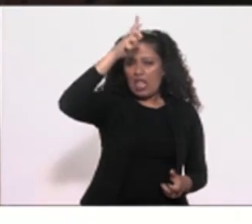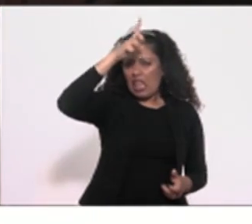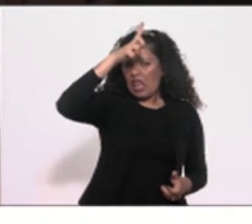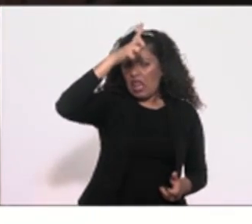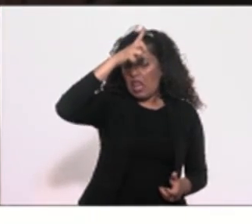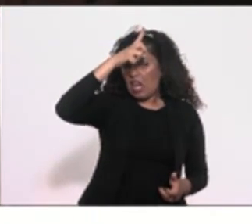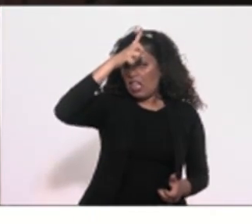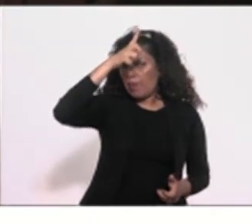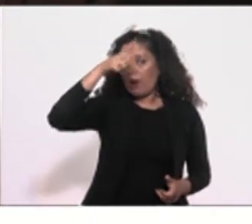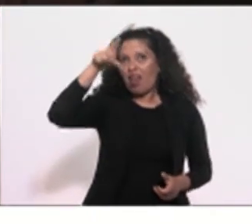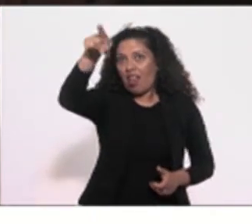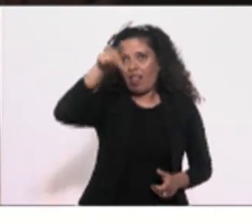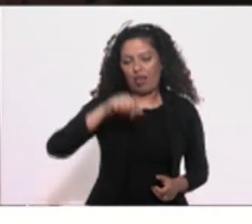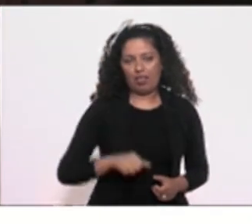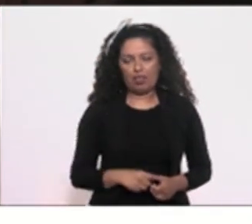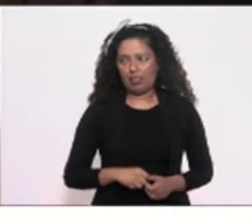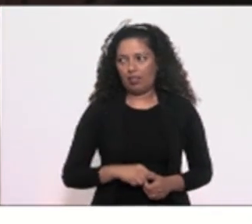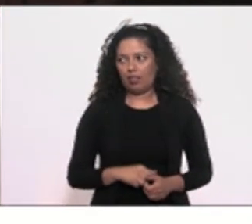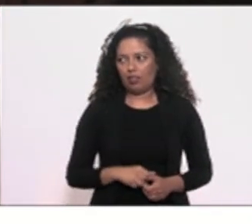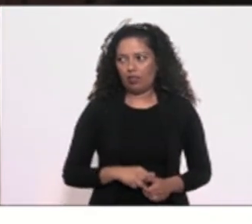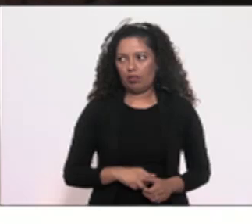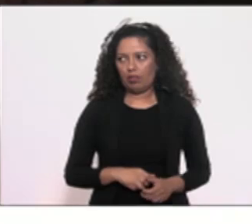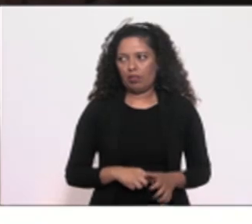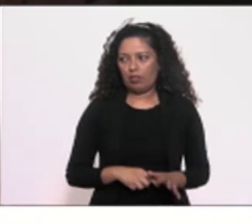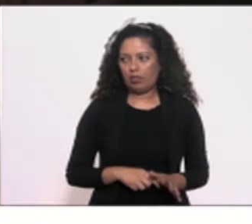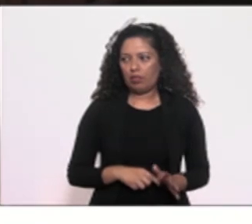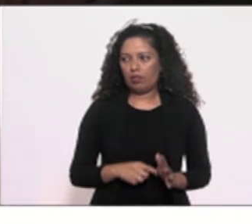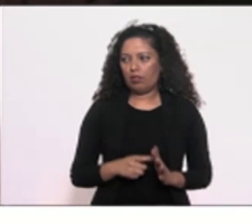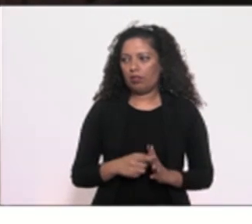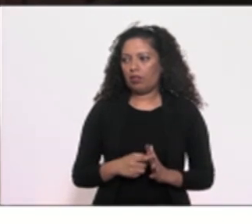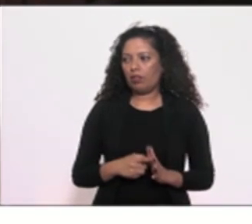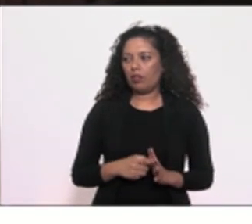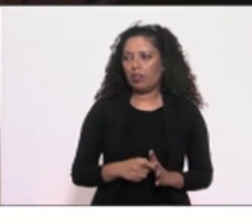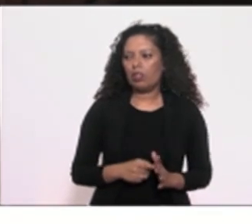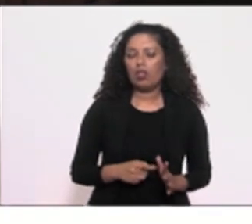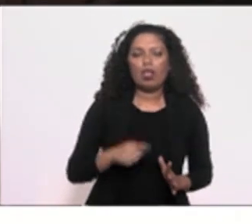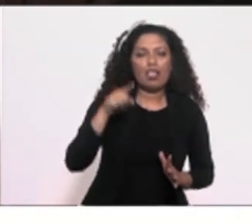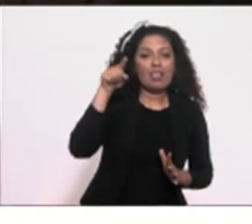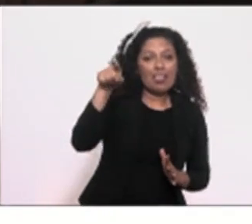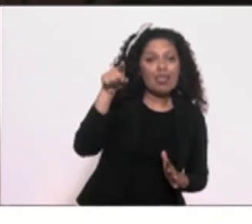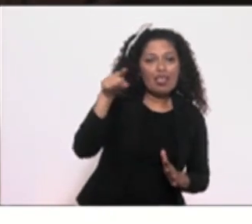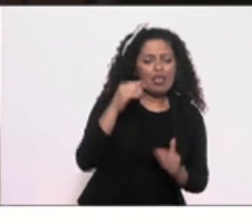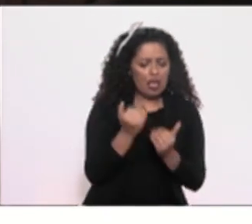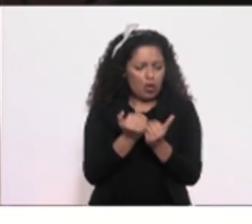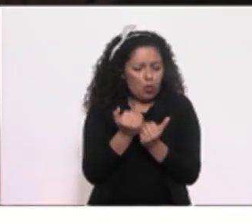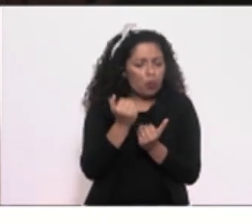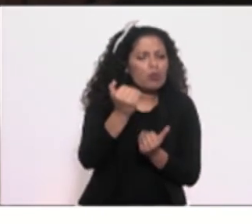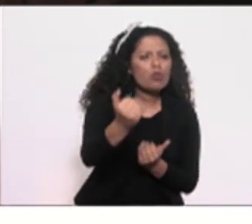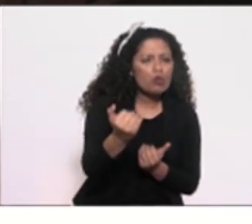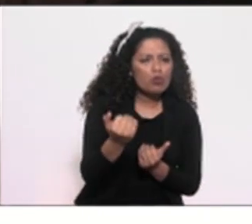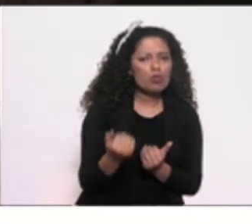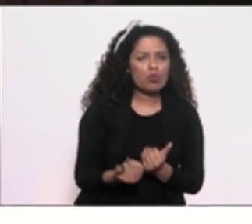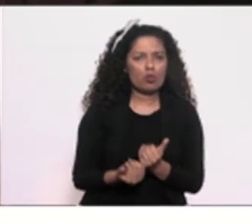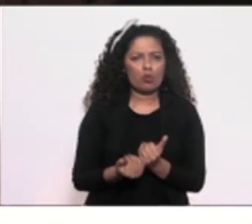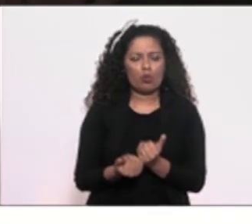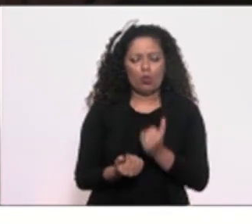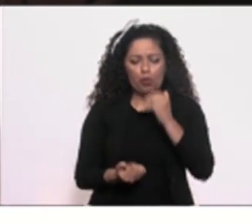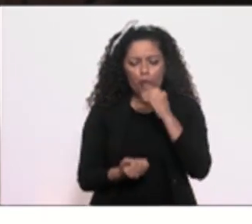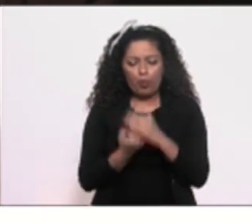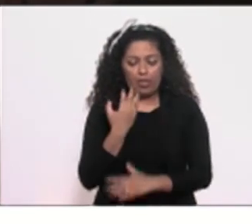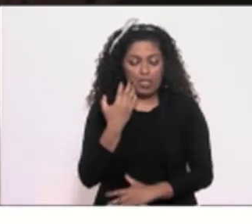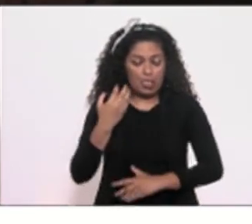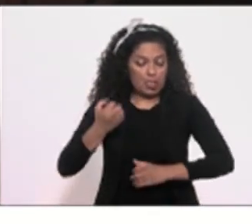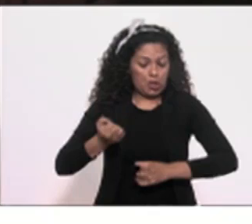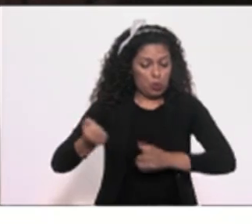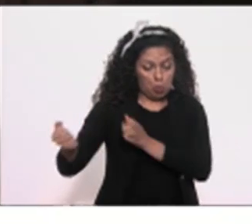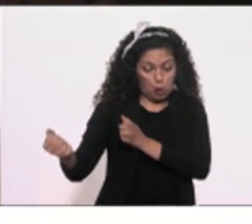virou essa ânsia de dominação com a criação de uma